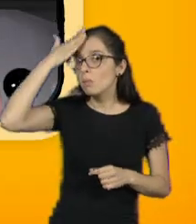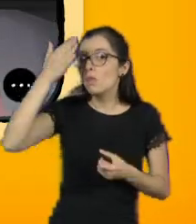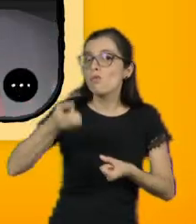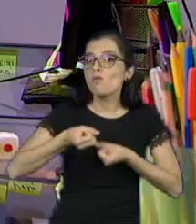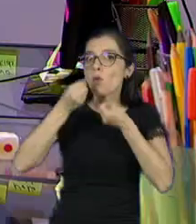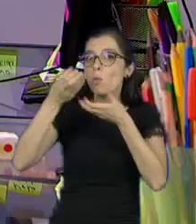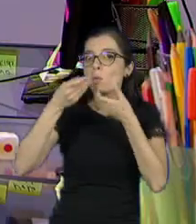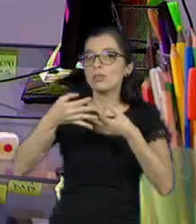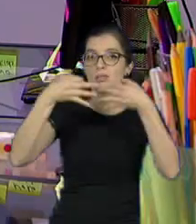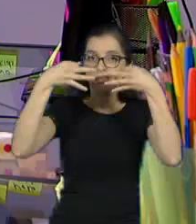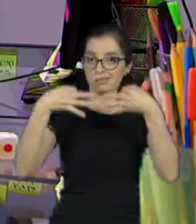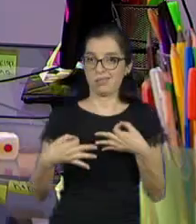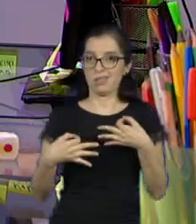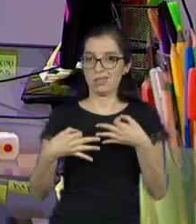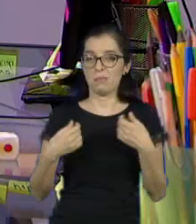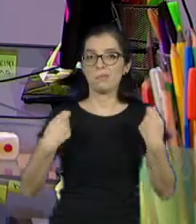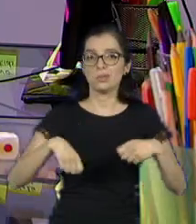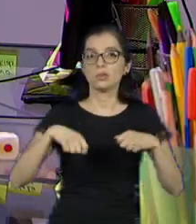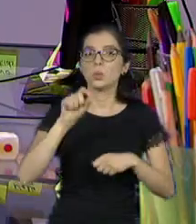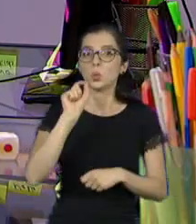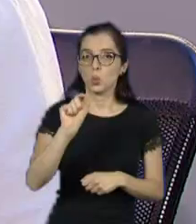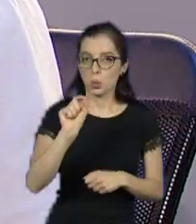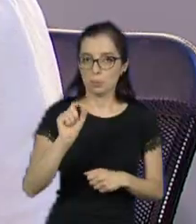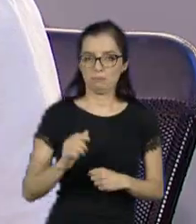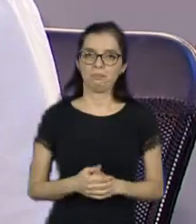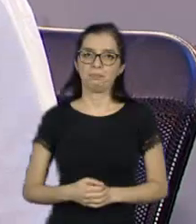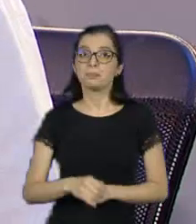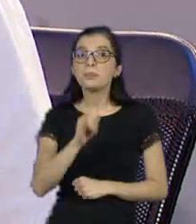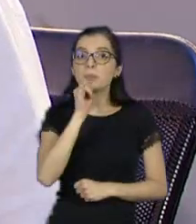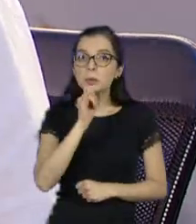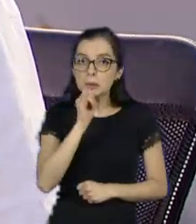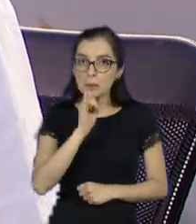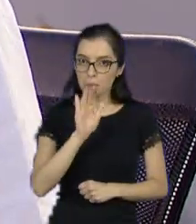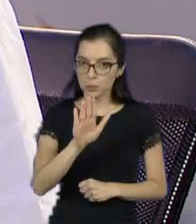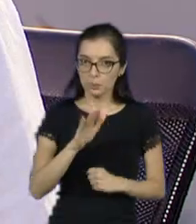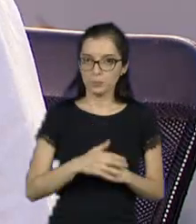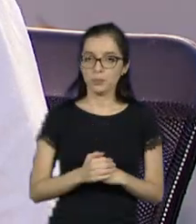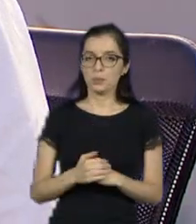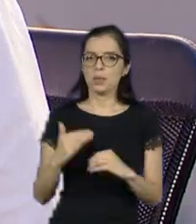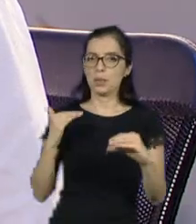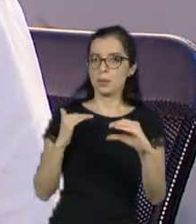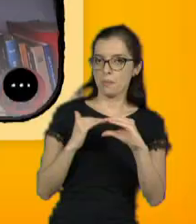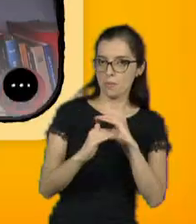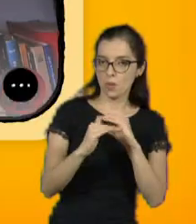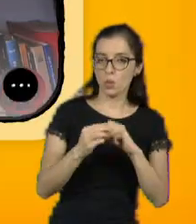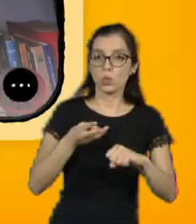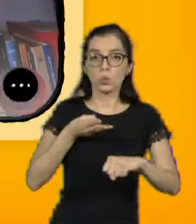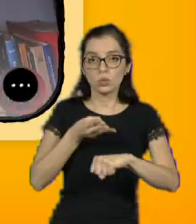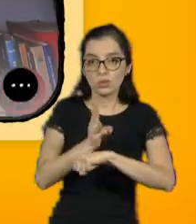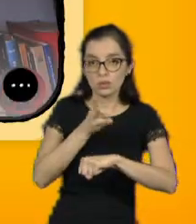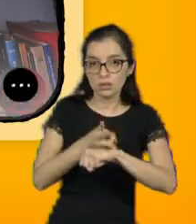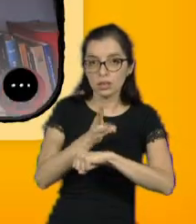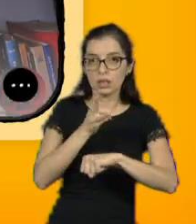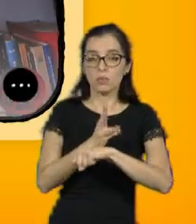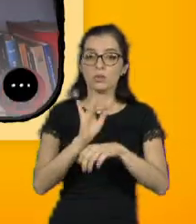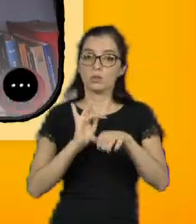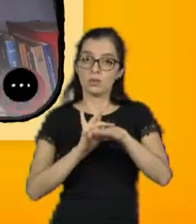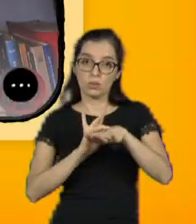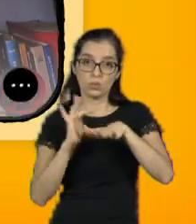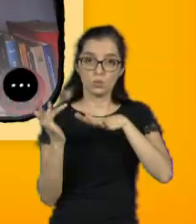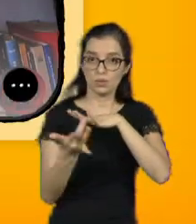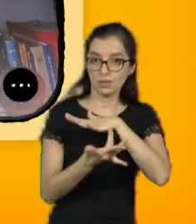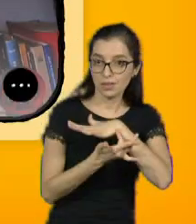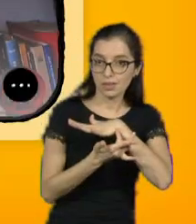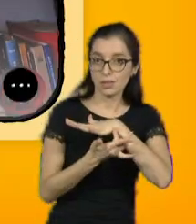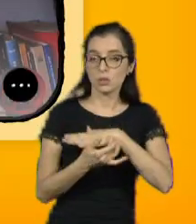que você precisa. Quando a gente se depara com e-mails, whatsapp, redes sociais, ou